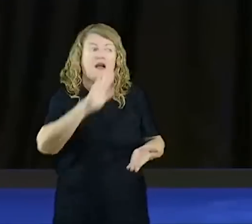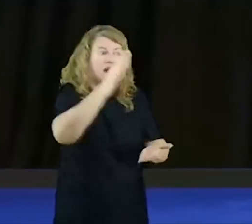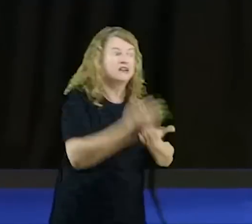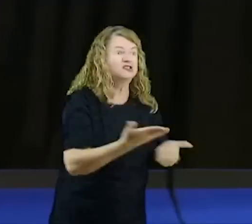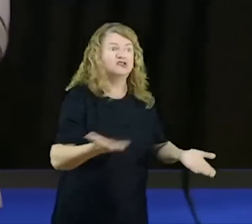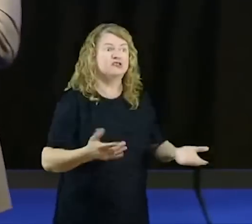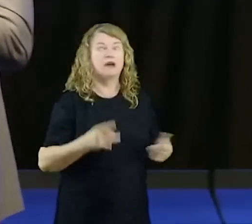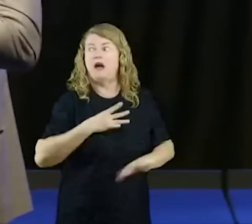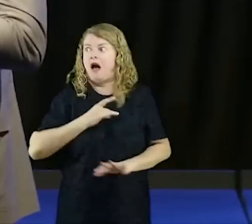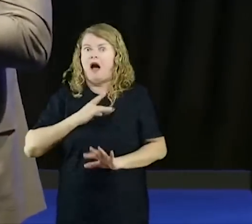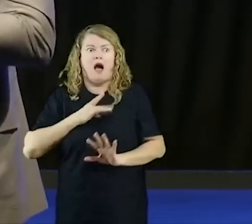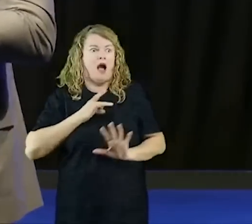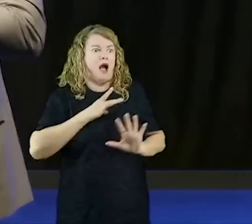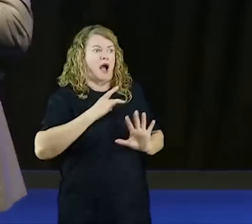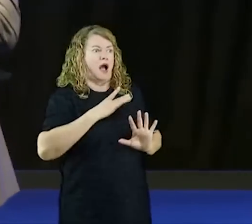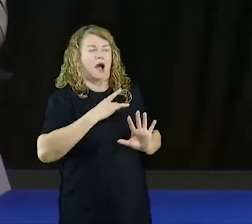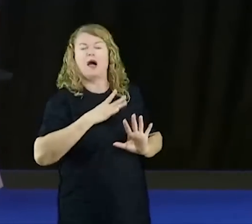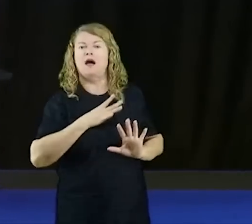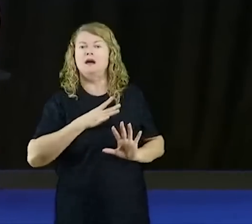acha que é verdade.